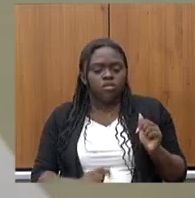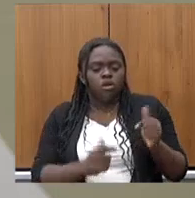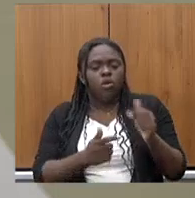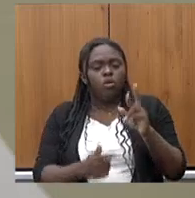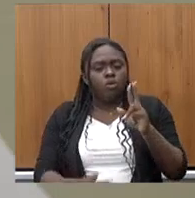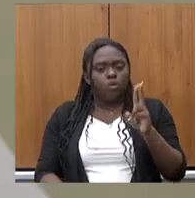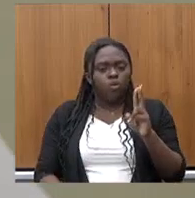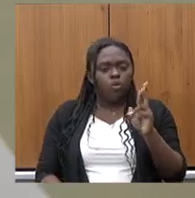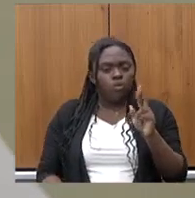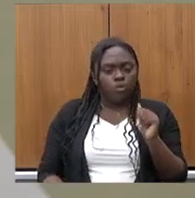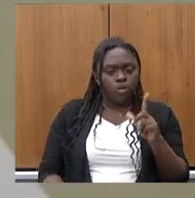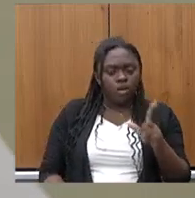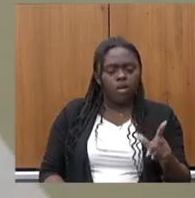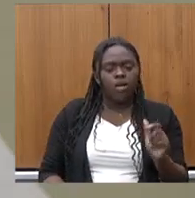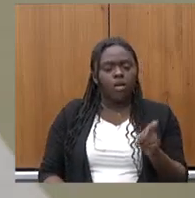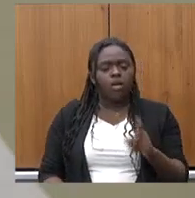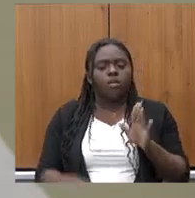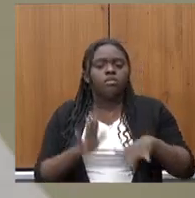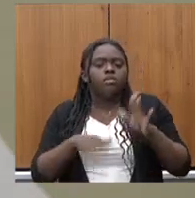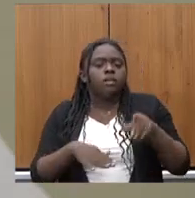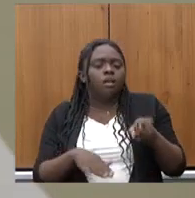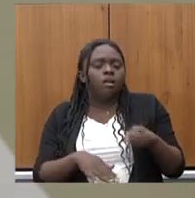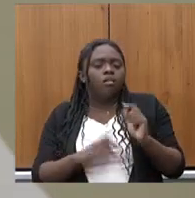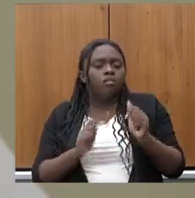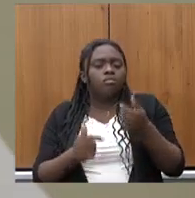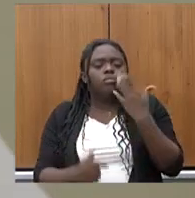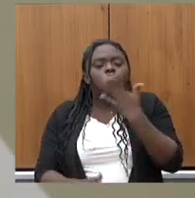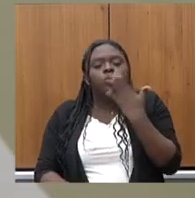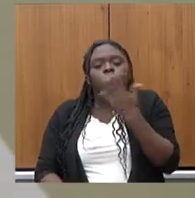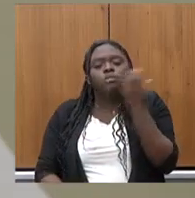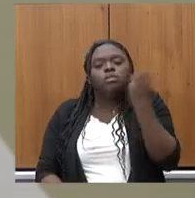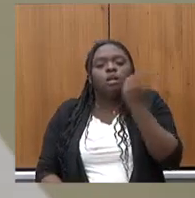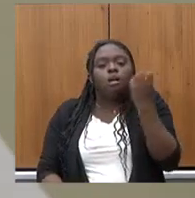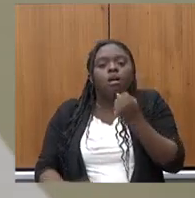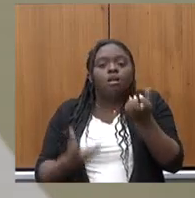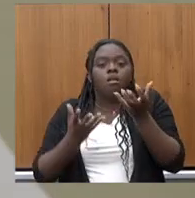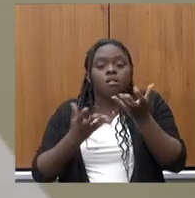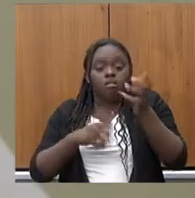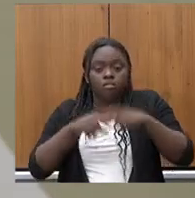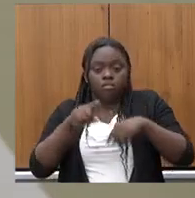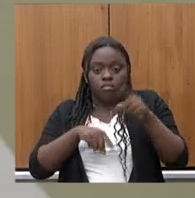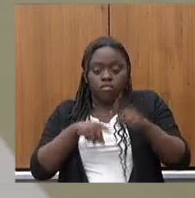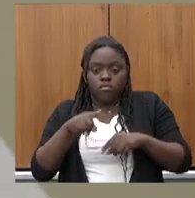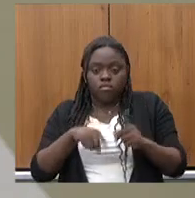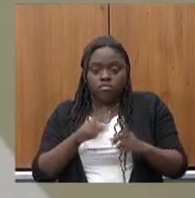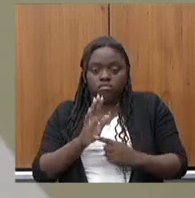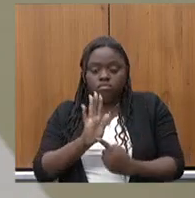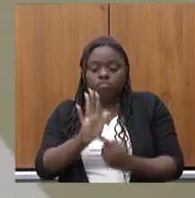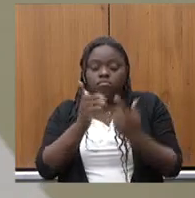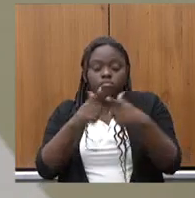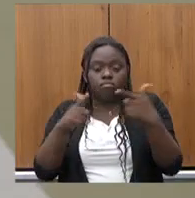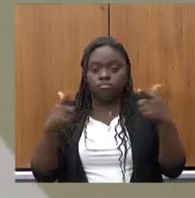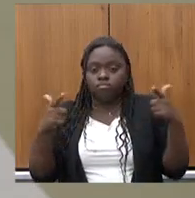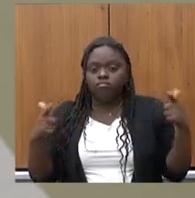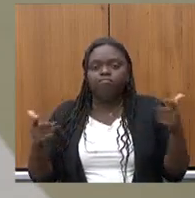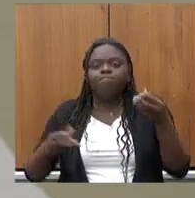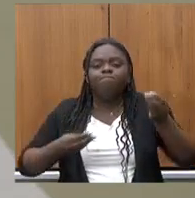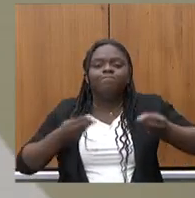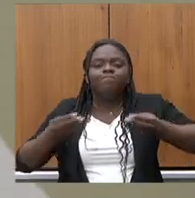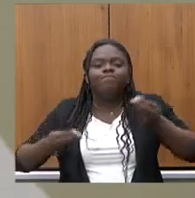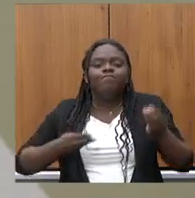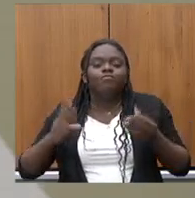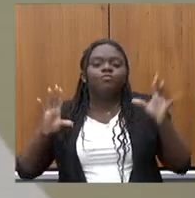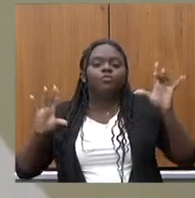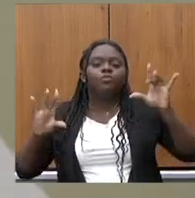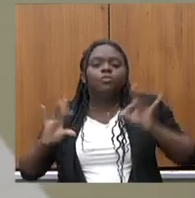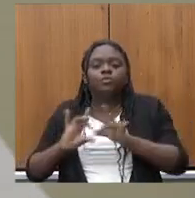às vezes um produtor que faz um doce de leite, ele quer exportar aquele produto dele e ele não tinha condições de se